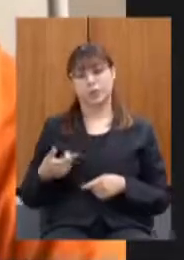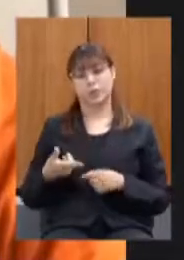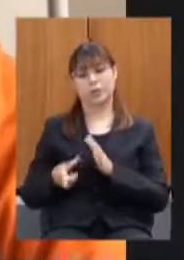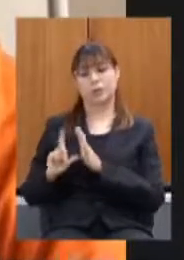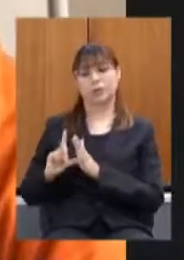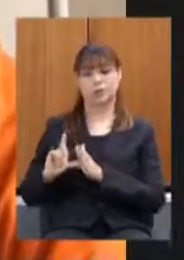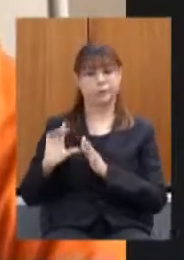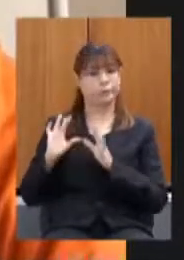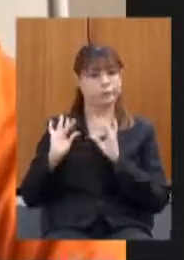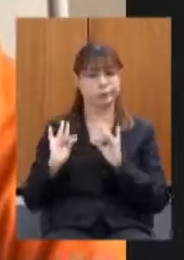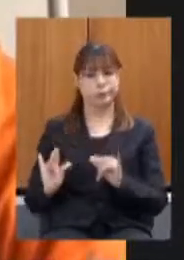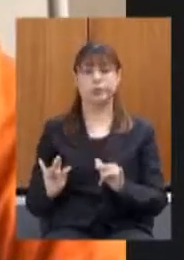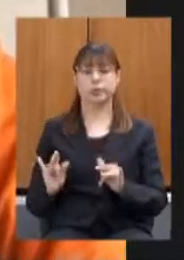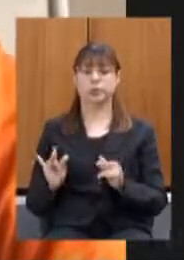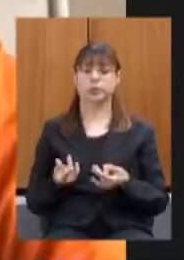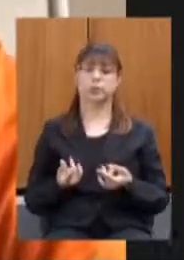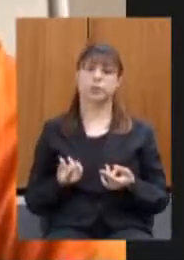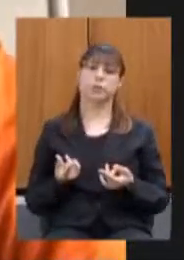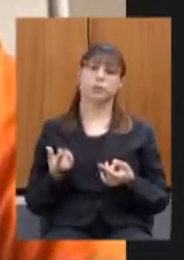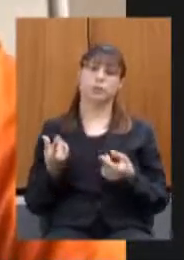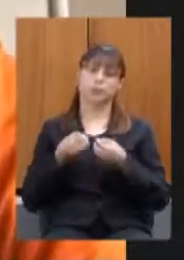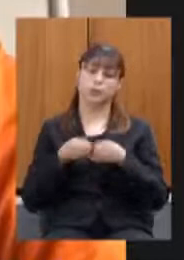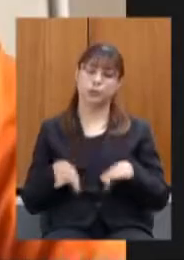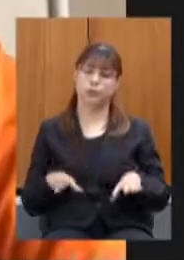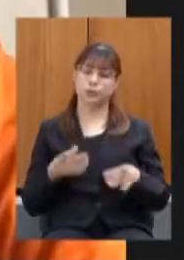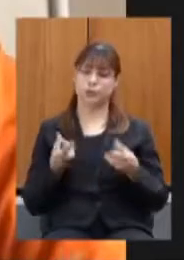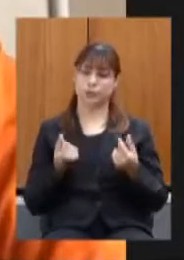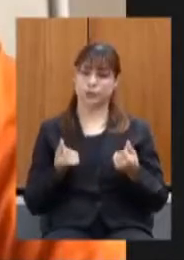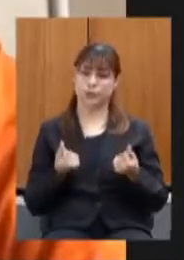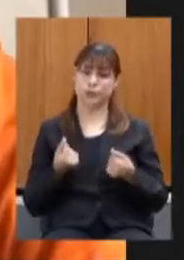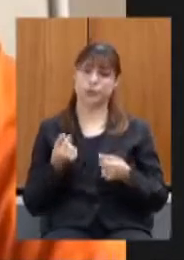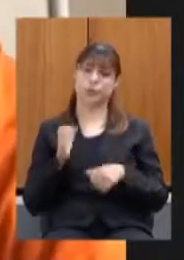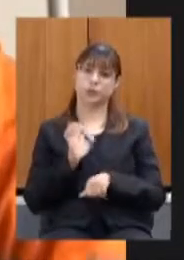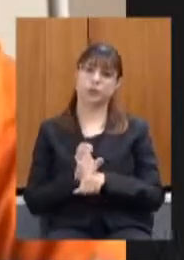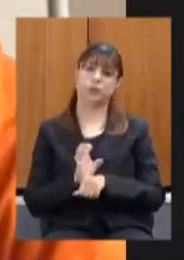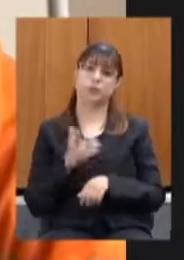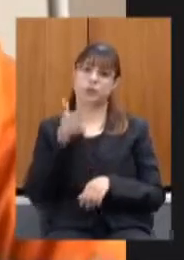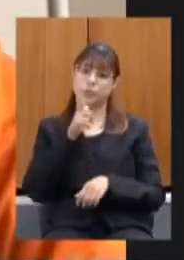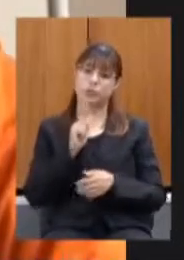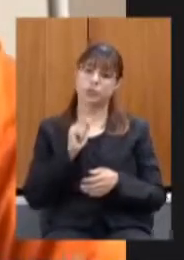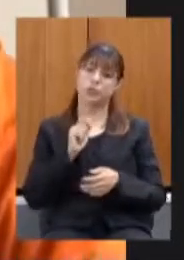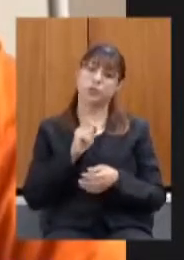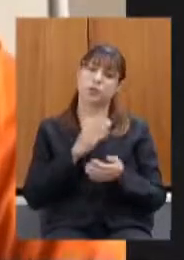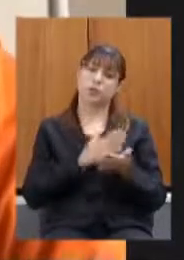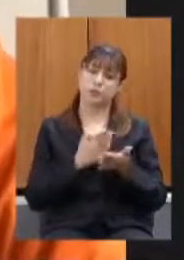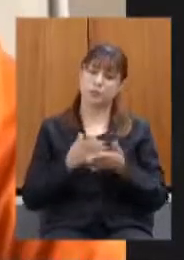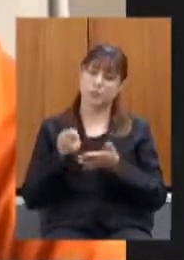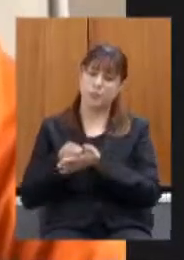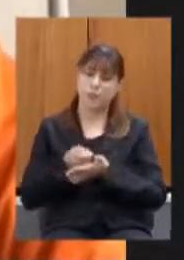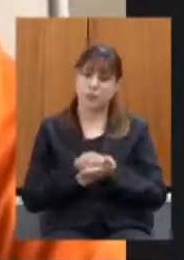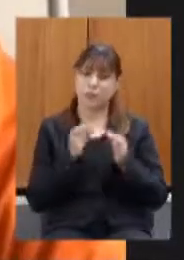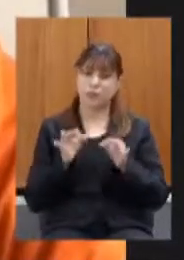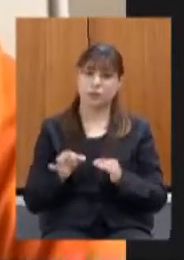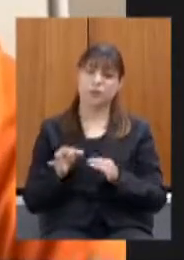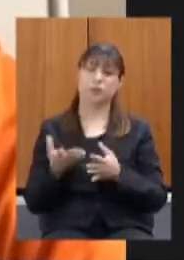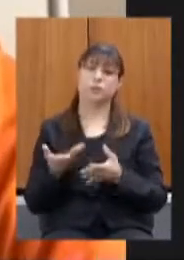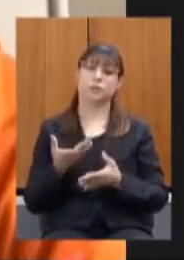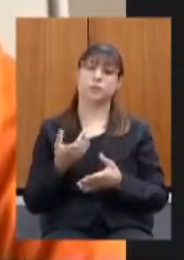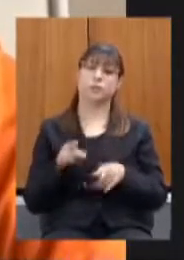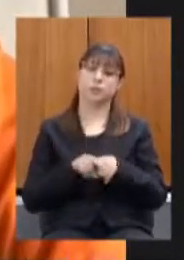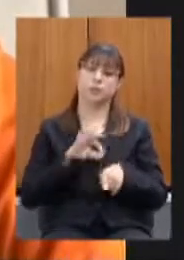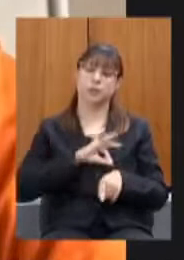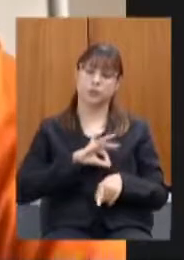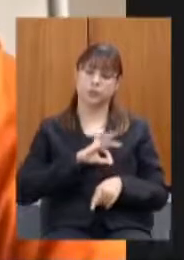acabou com as finanças do estado e consegue colocar em dia os pagamentos das cidades e agora também o salário dos